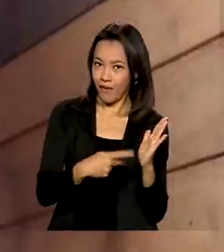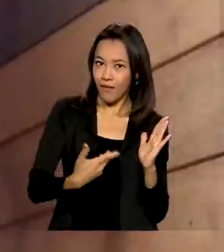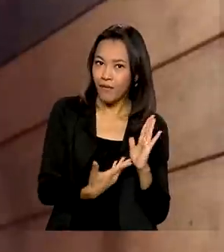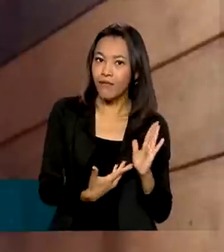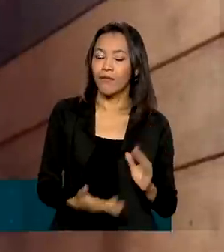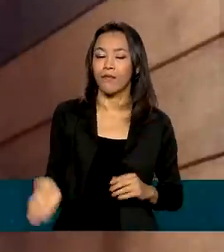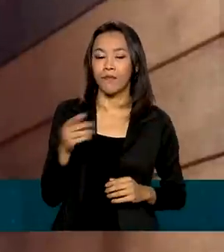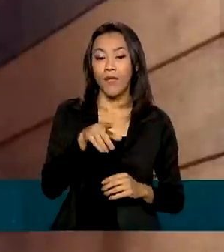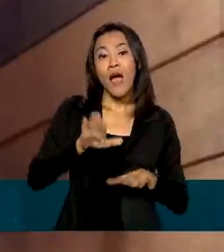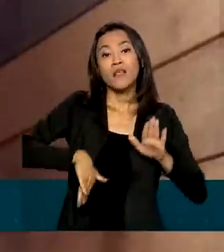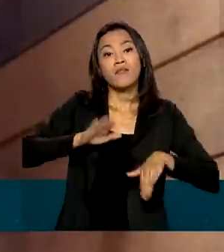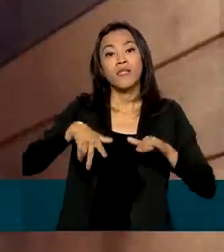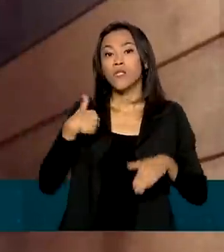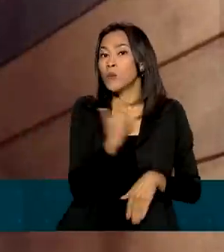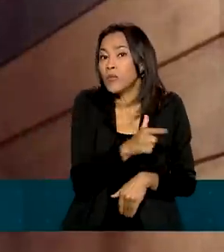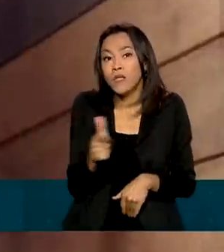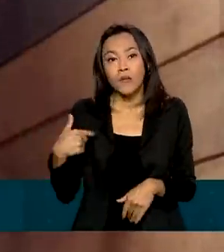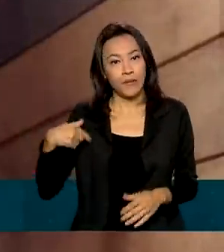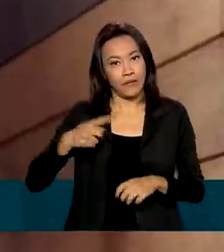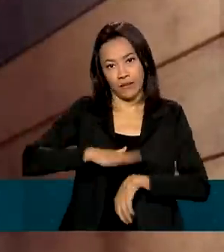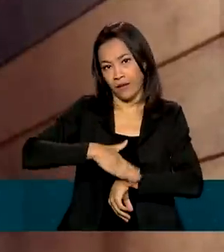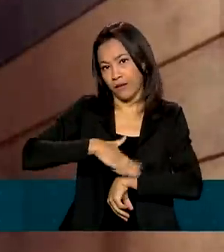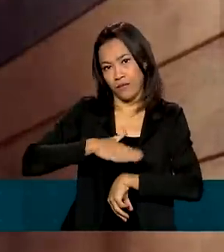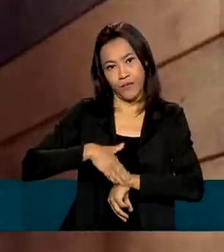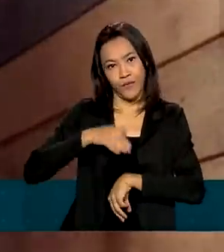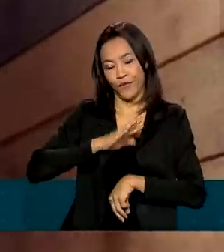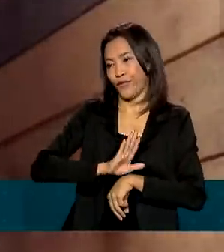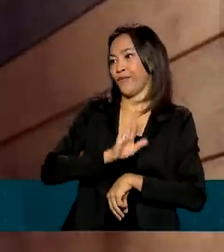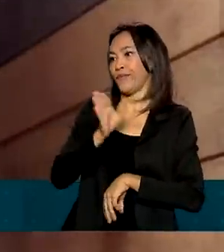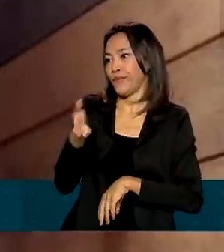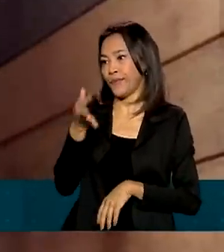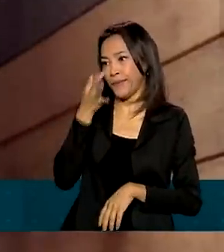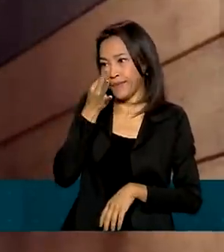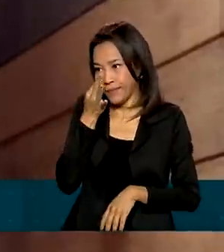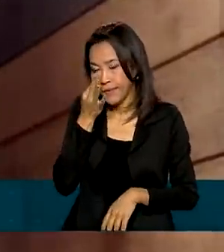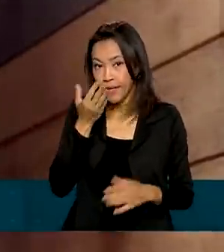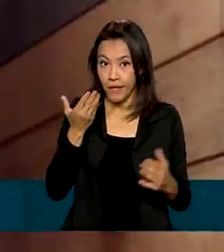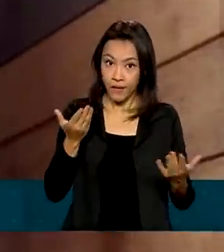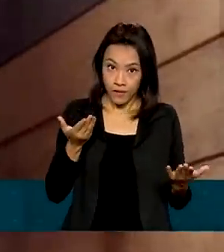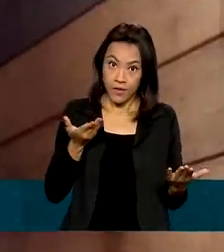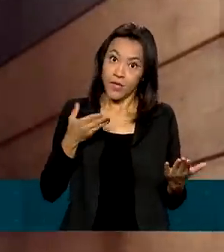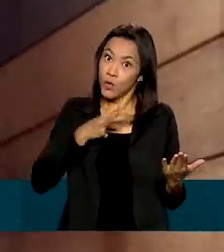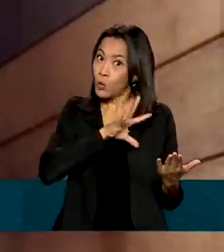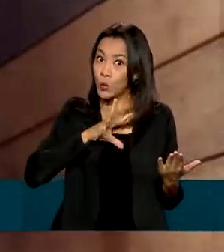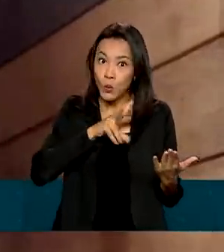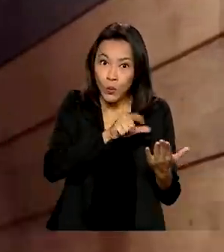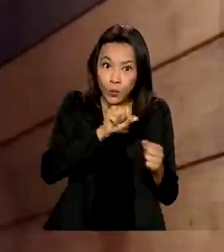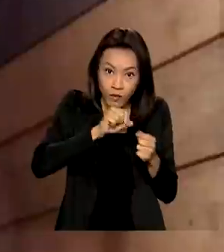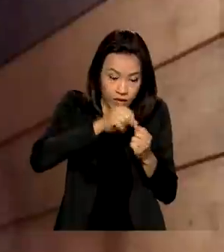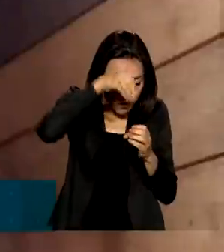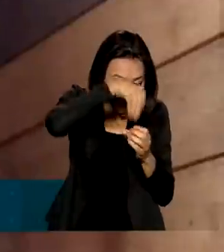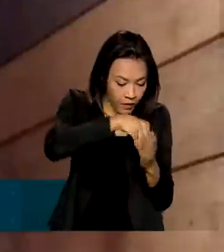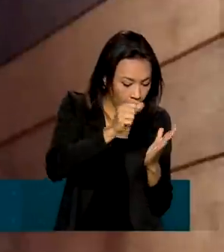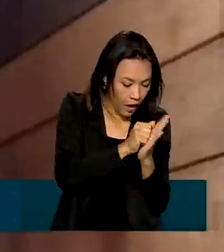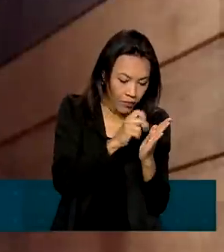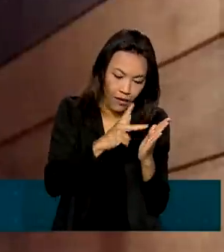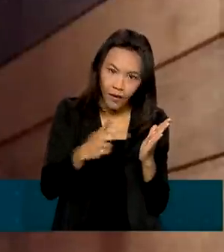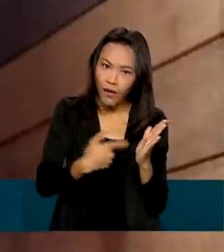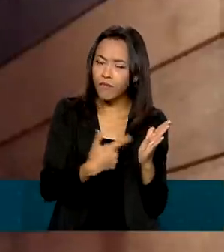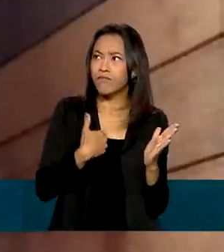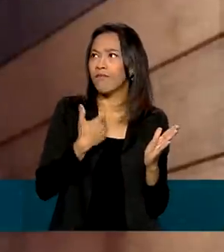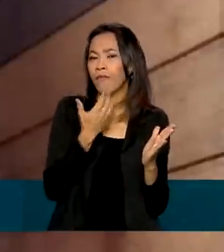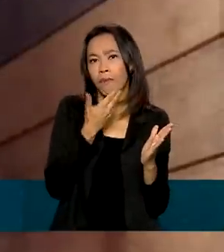tempo de ir e se pudesse fazer tudo por ali seria melhor, claro, que